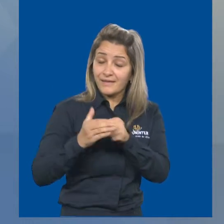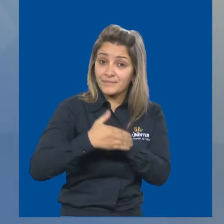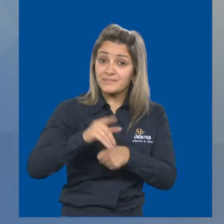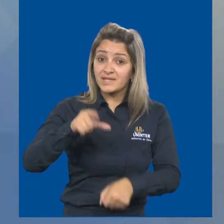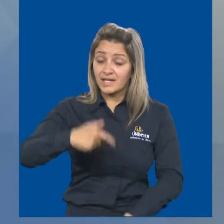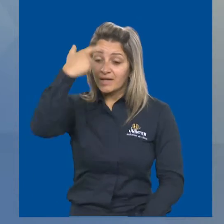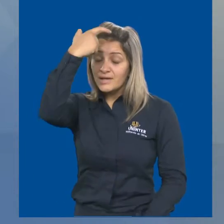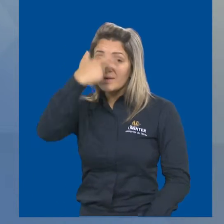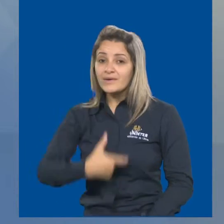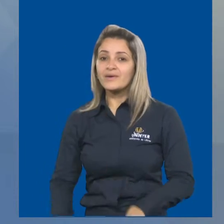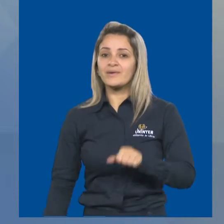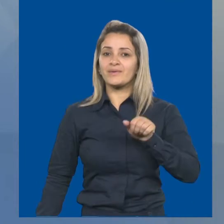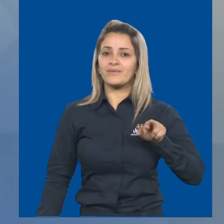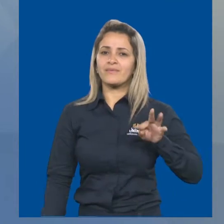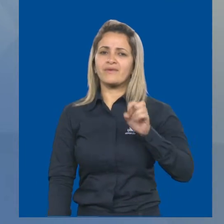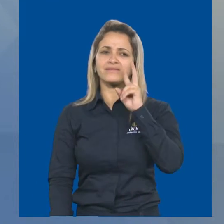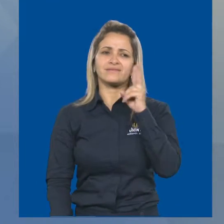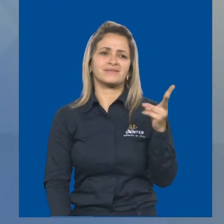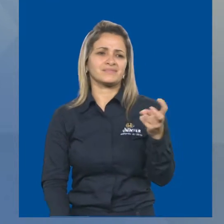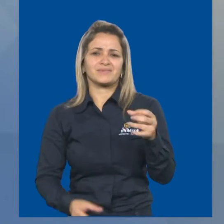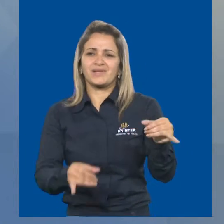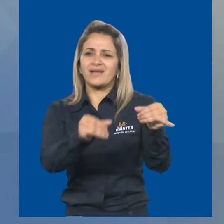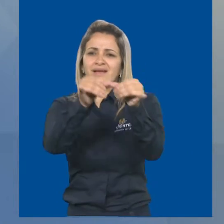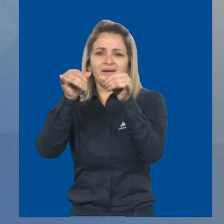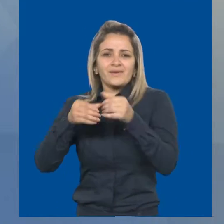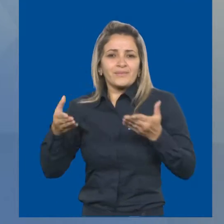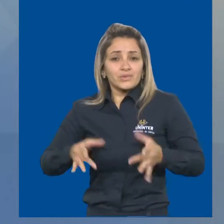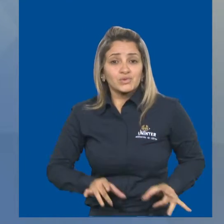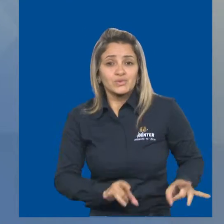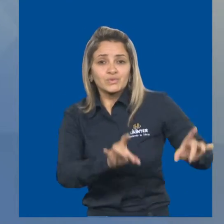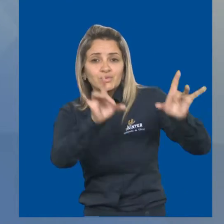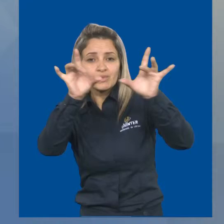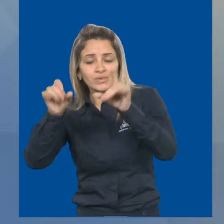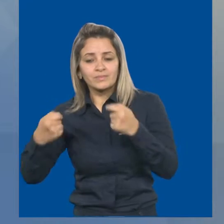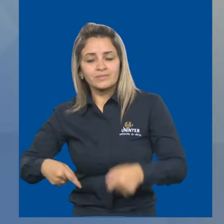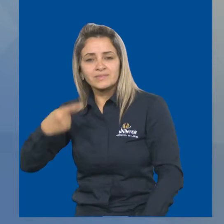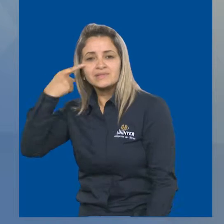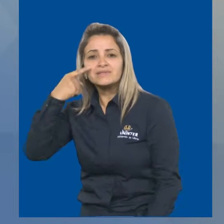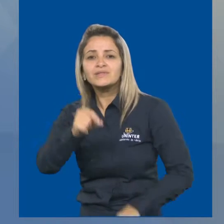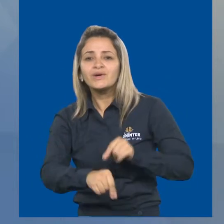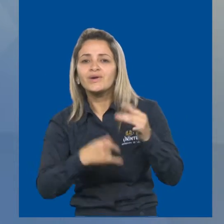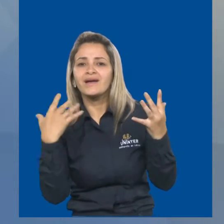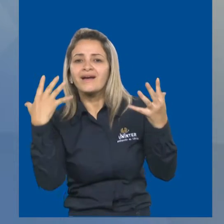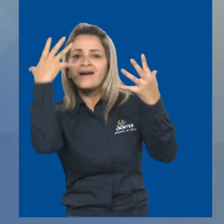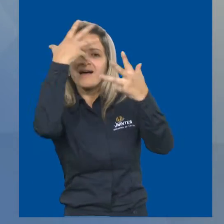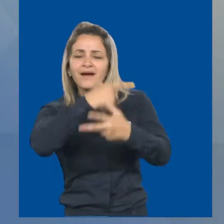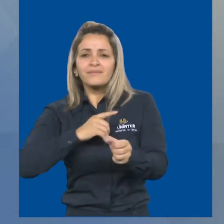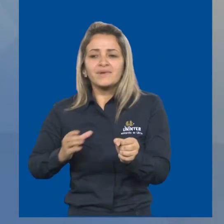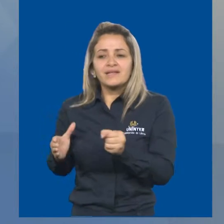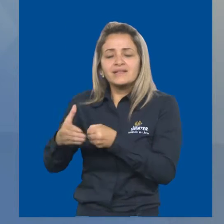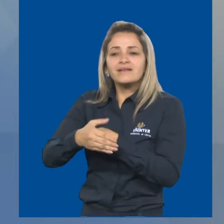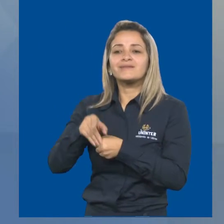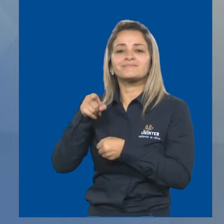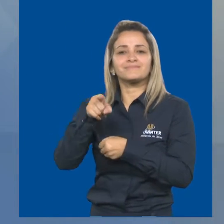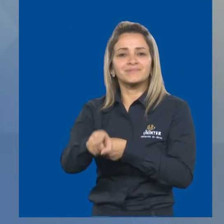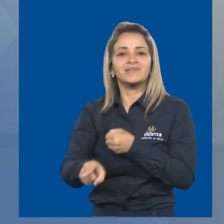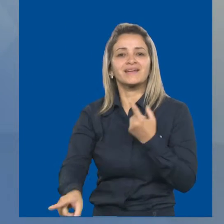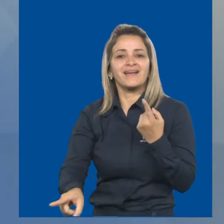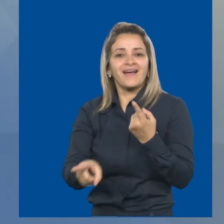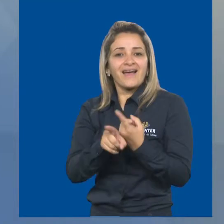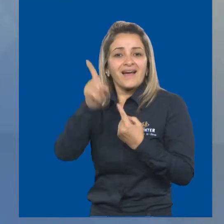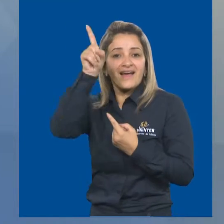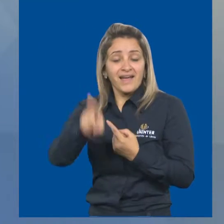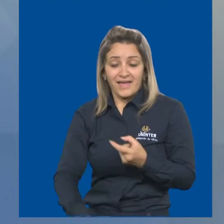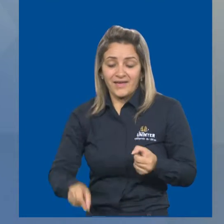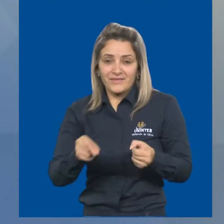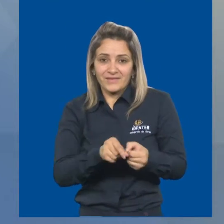artista, em meio à vulgaridade, à banalidade cotidiana, descobrir esta beleza escondida e com ela construir a sua